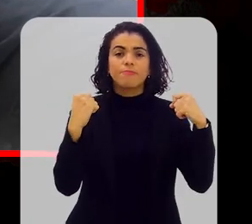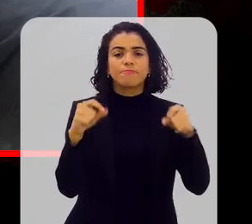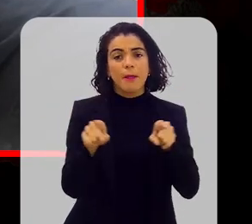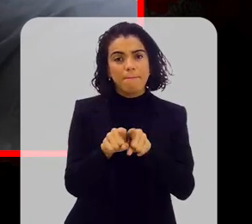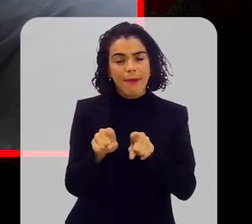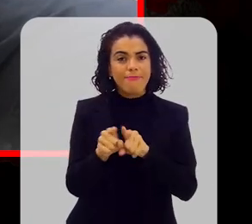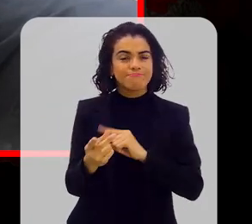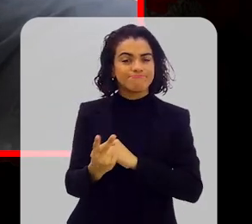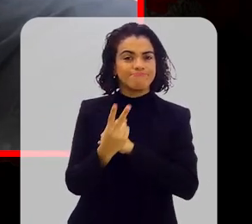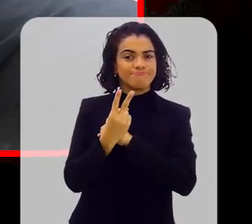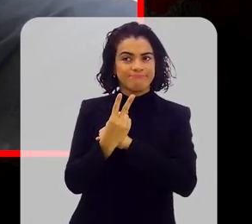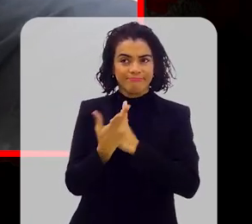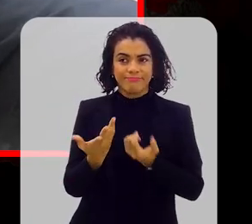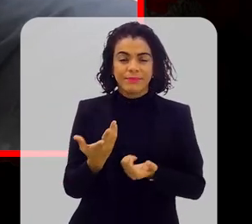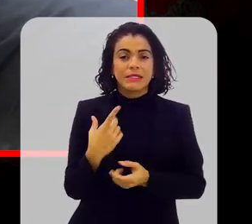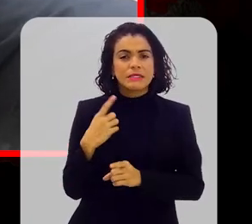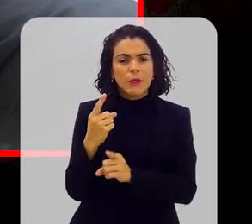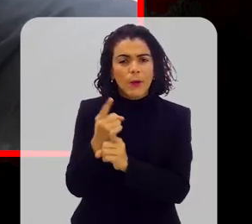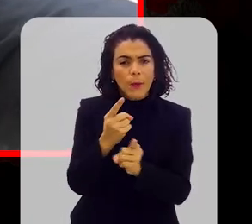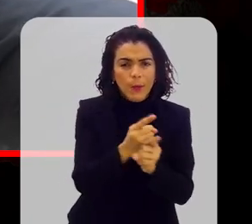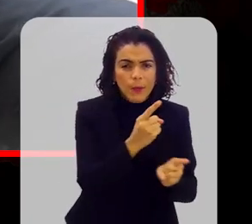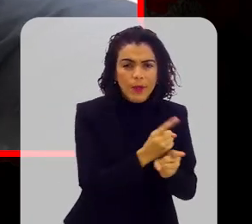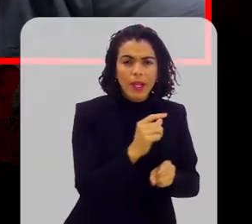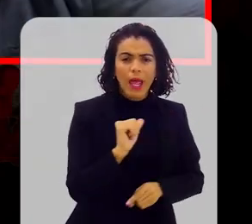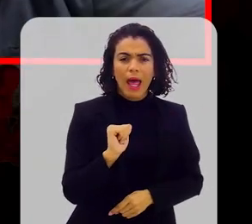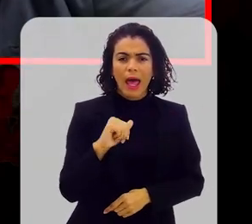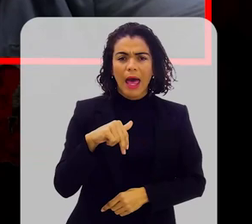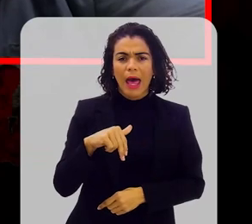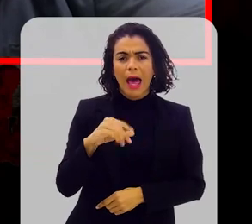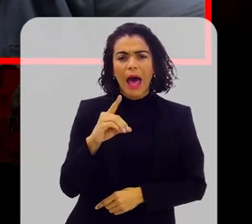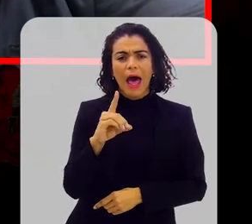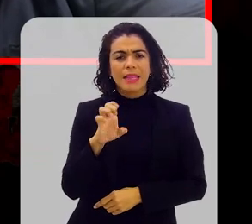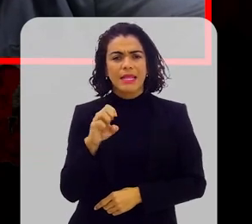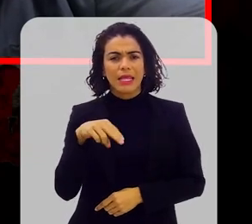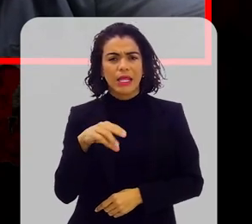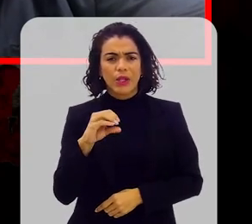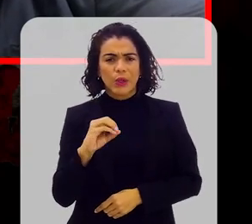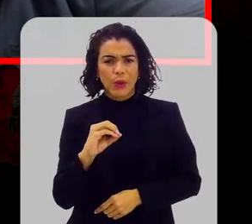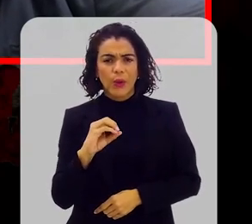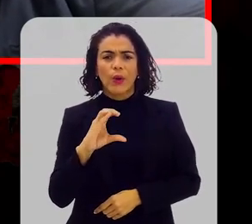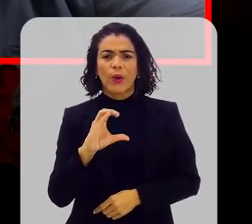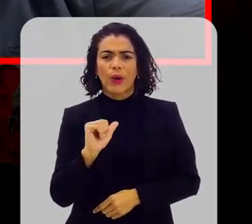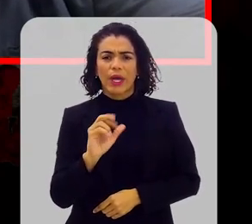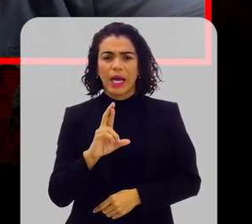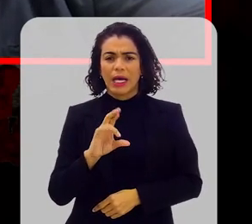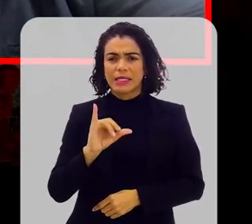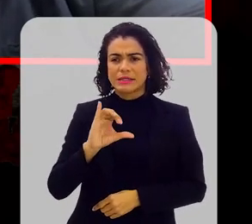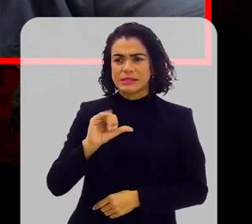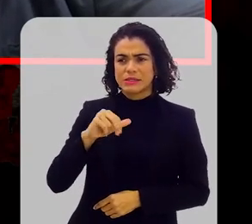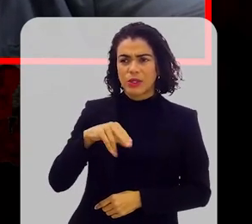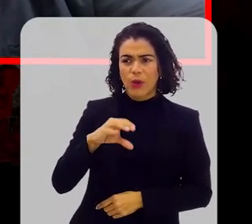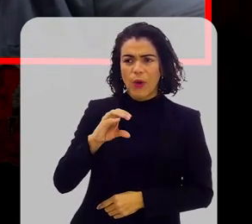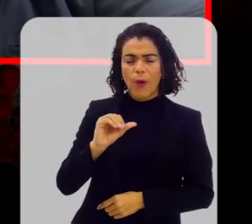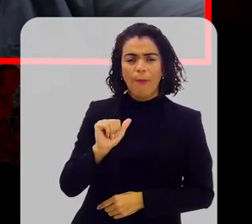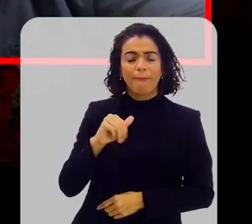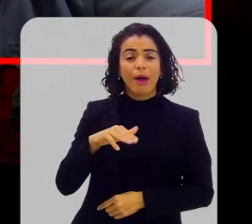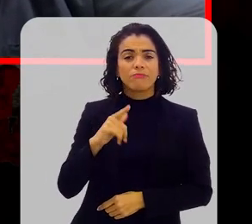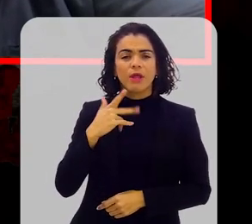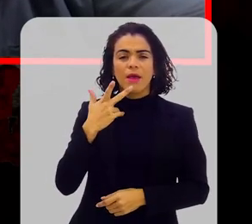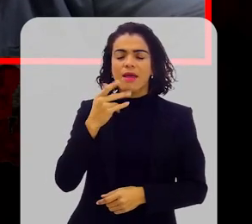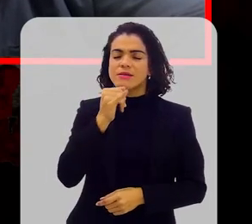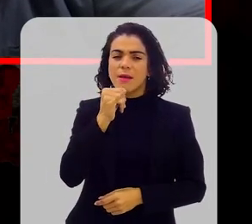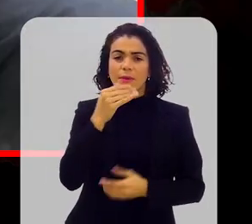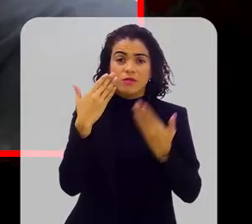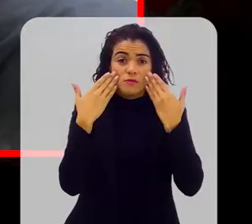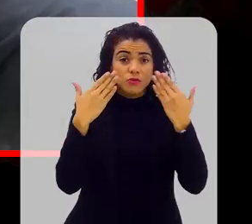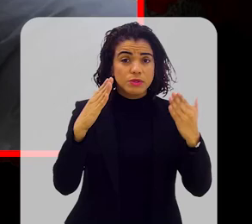sempre que a gente tem um diagnóstico ambiental, a gente tem uma predisposição do indivíduo aliada a um fator ambiental,